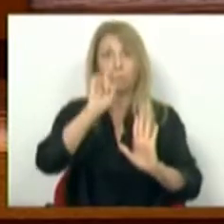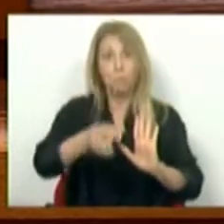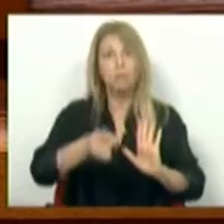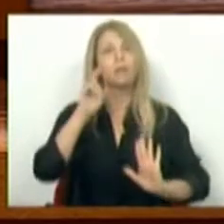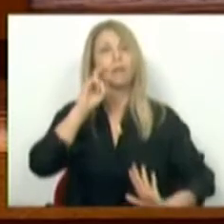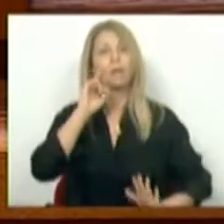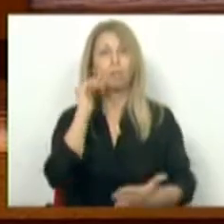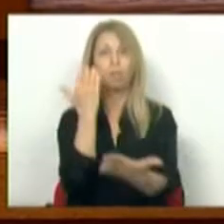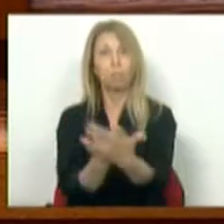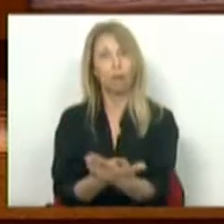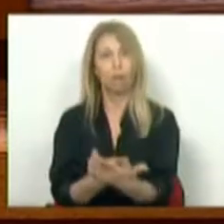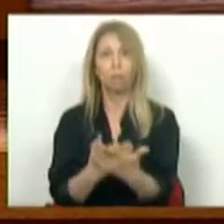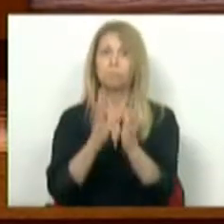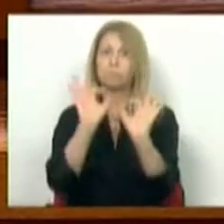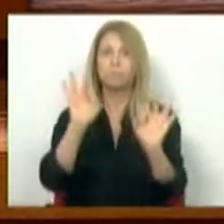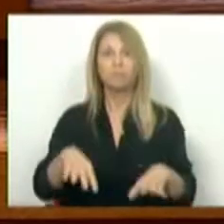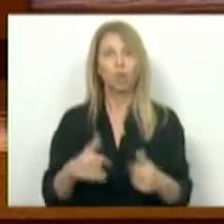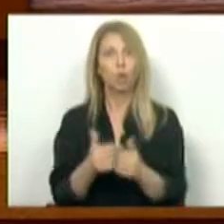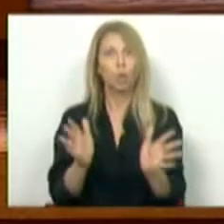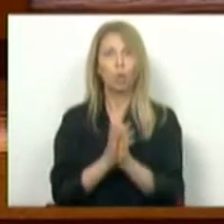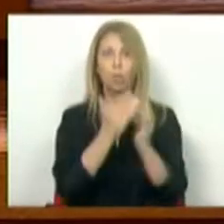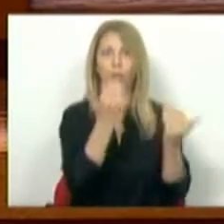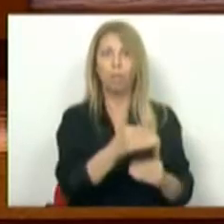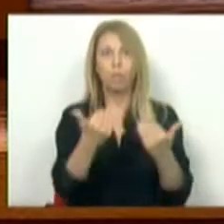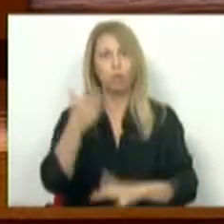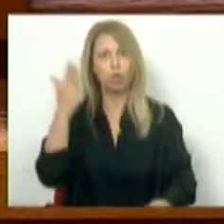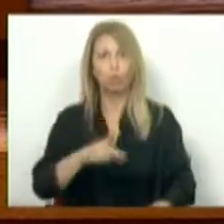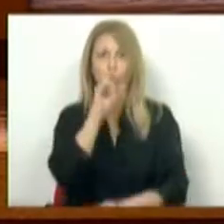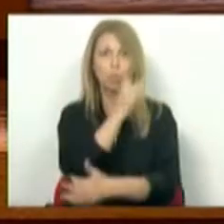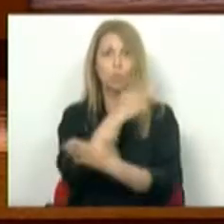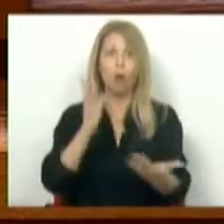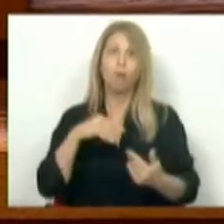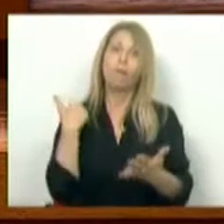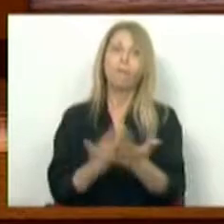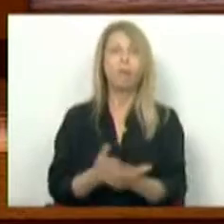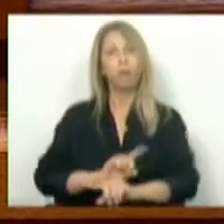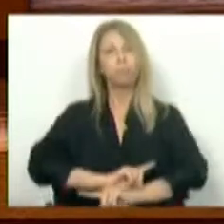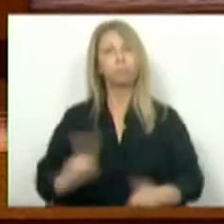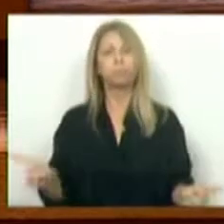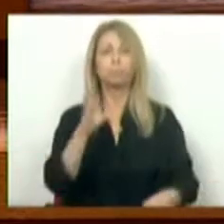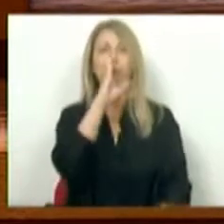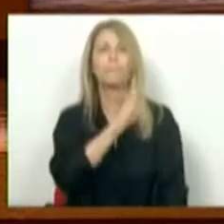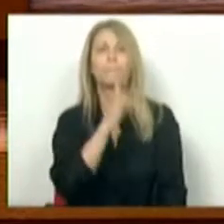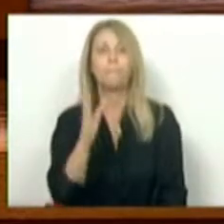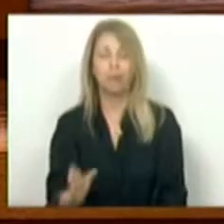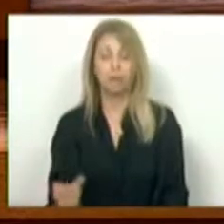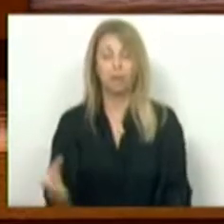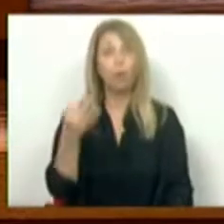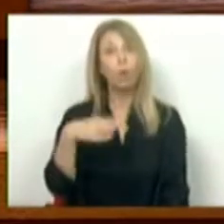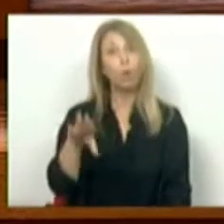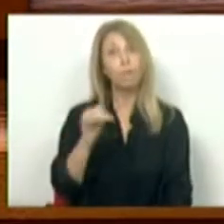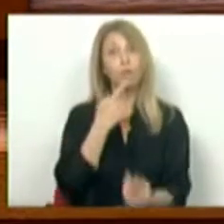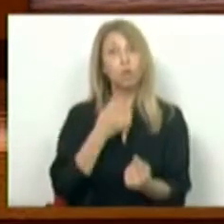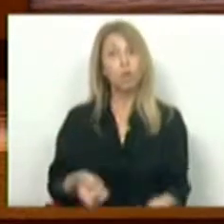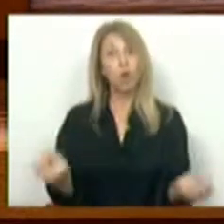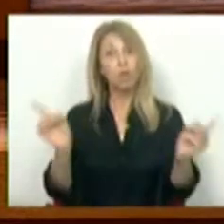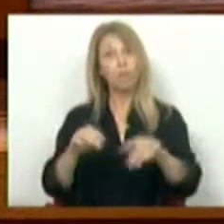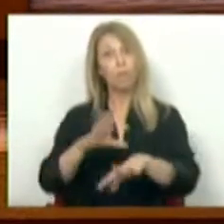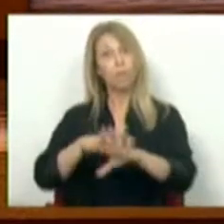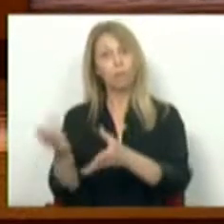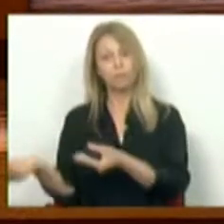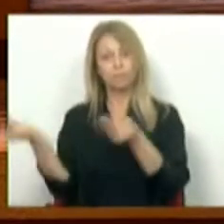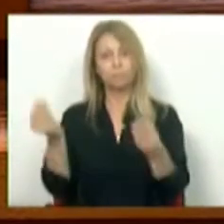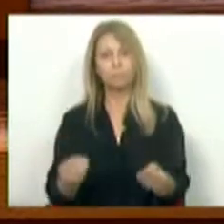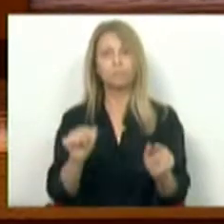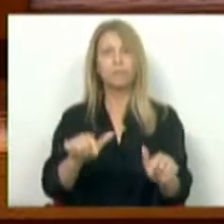o garantir, eliminando todas as limitações injustas que impeçam o seu exercício. O PS volta por isso a apresentar